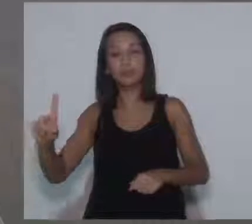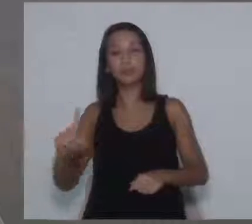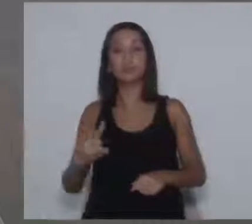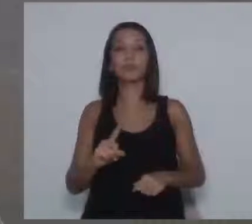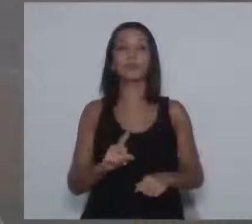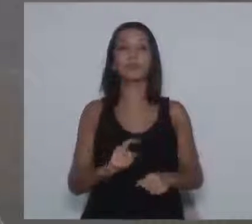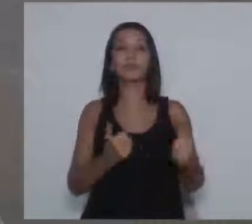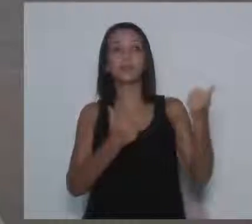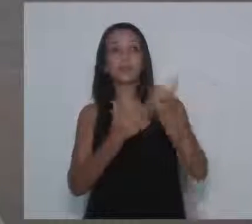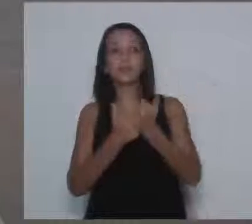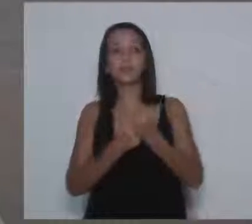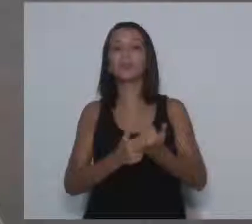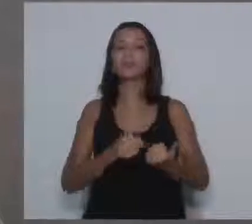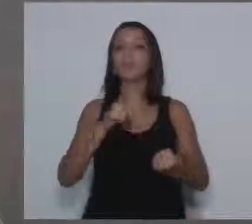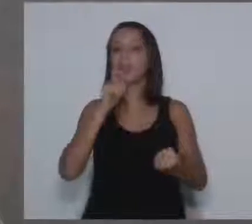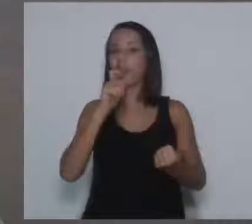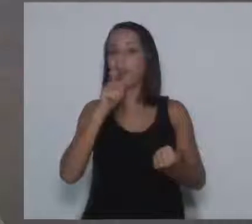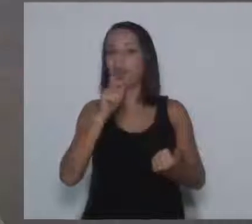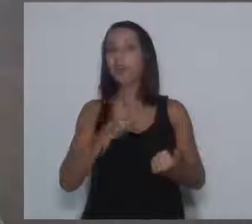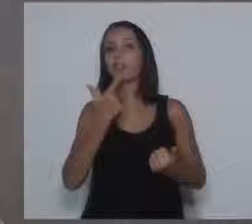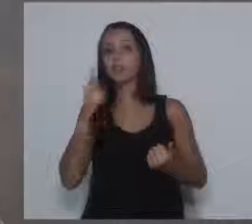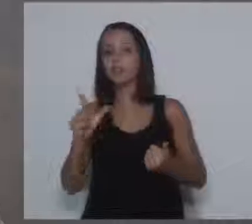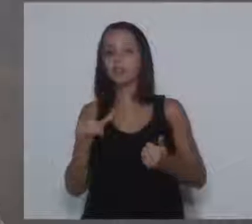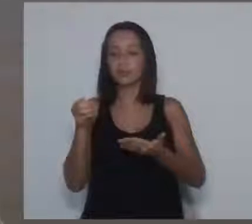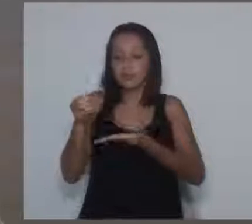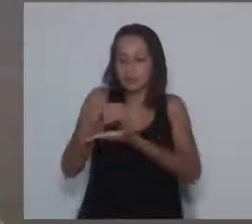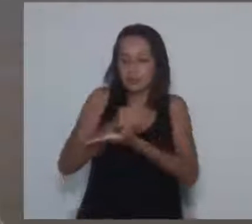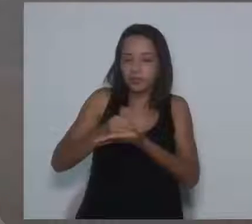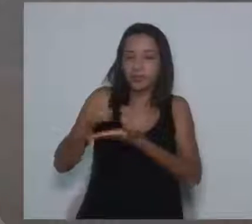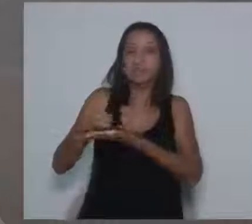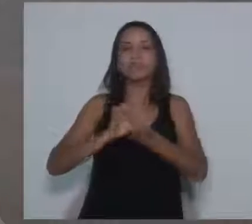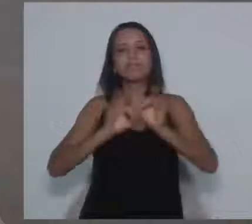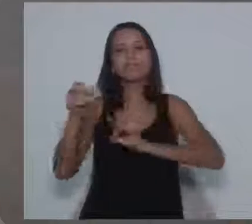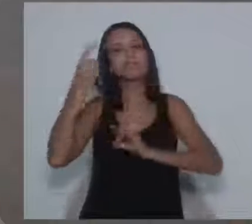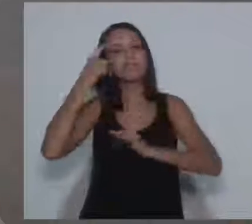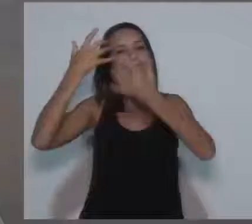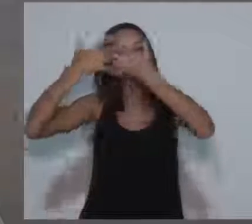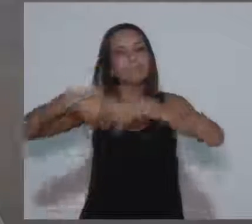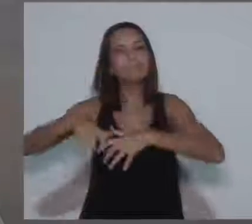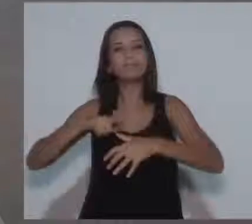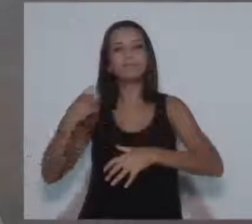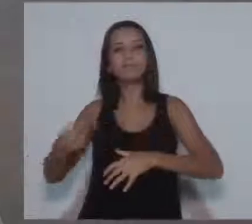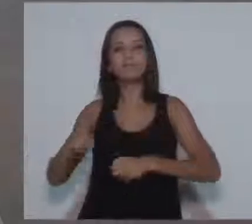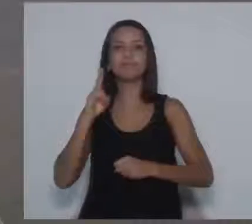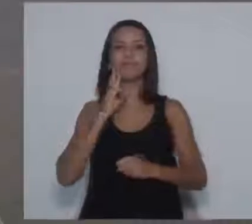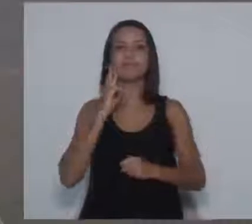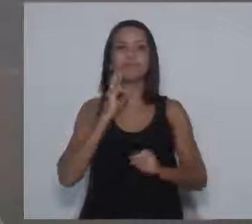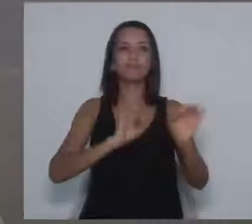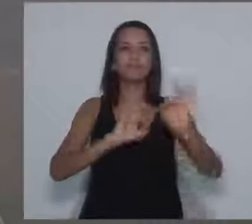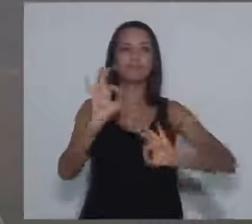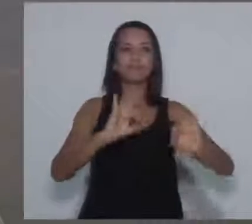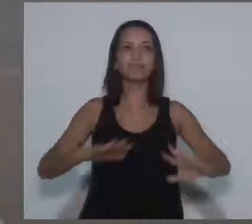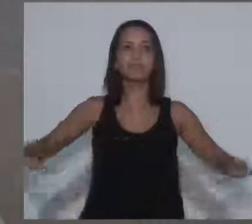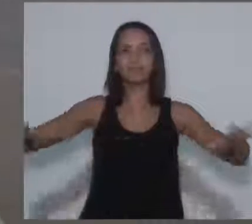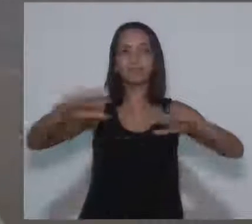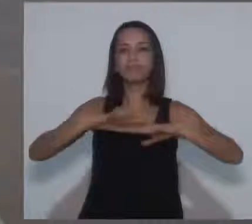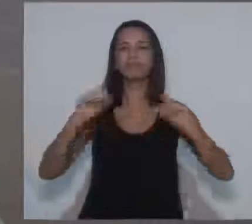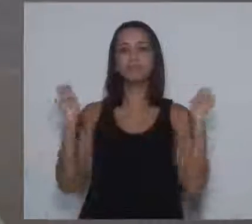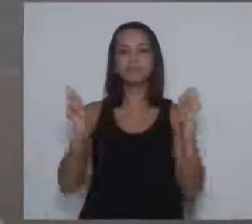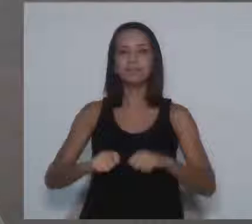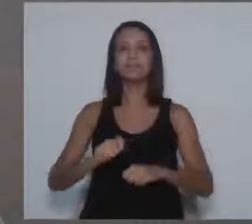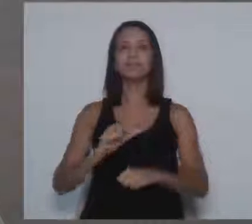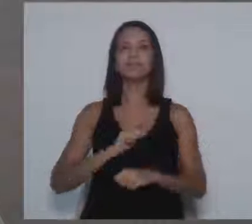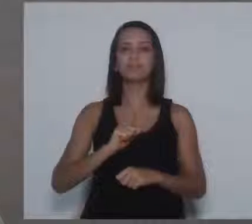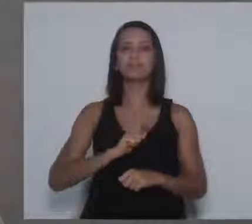substituir pela soja, pelos outros grãos. É um projeto para se pensar de fazer aqui em Vinhedo. Até um projeto de todos nós deveria ser.